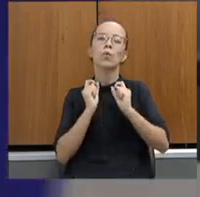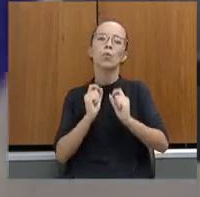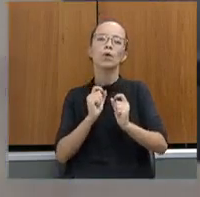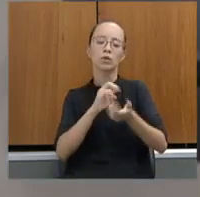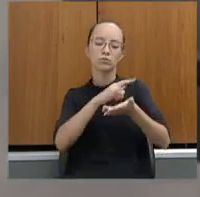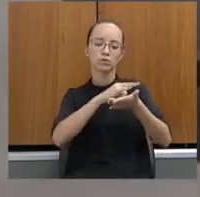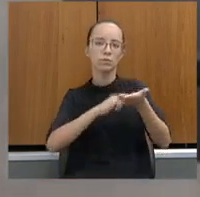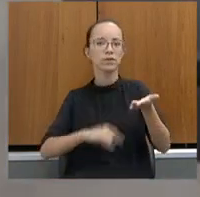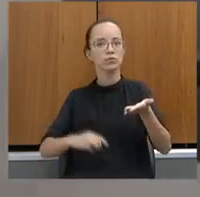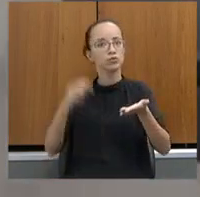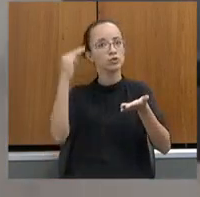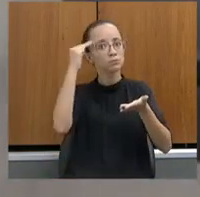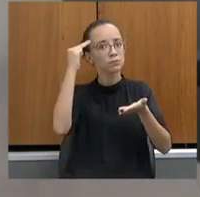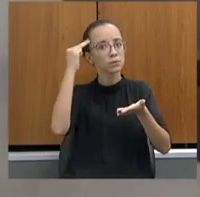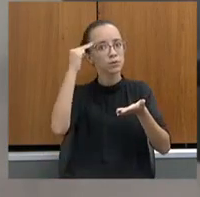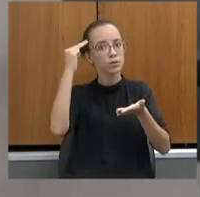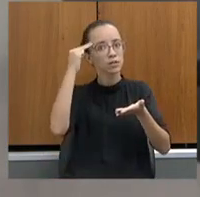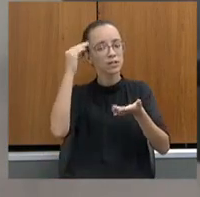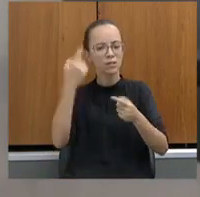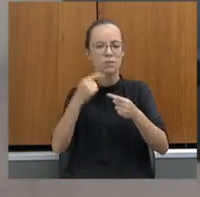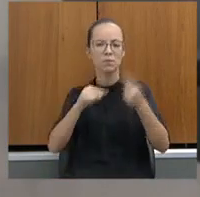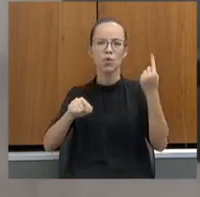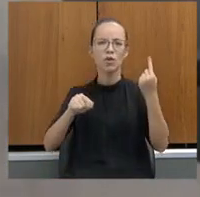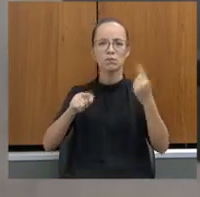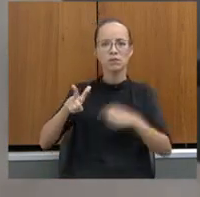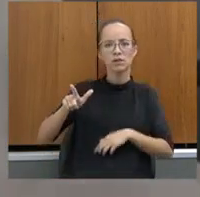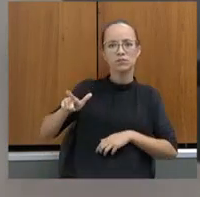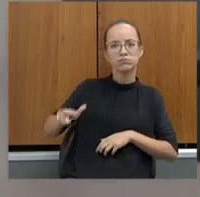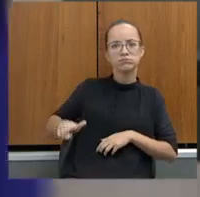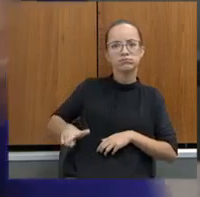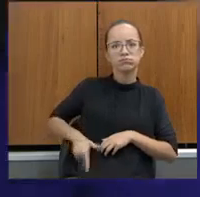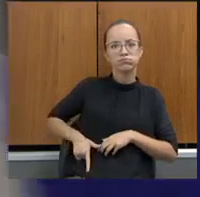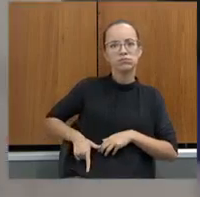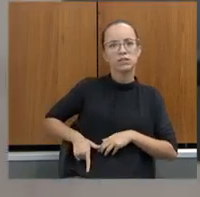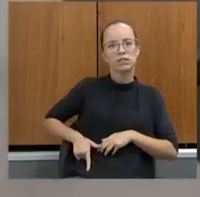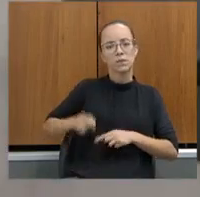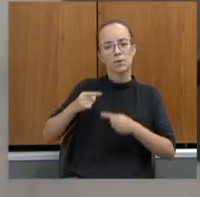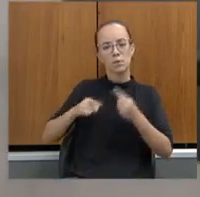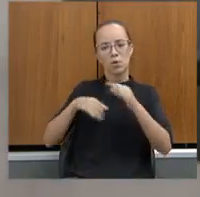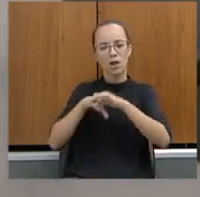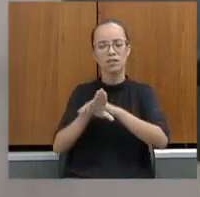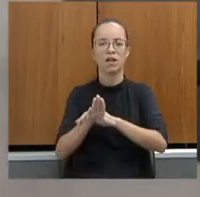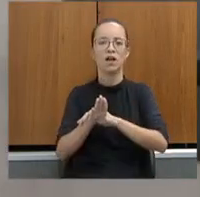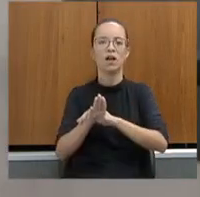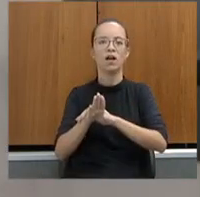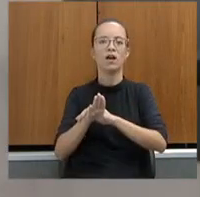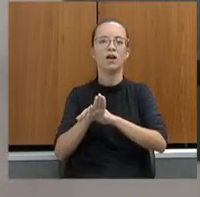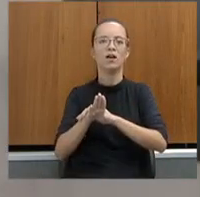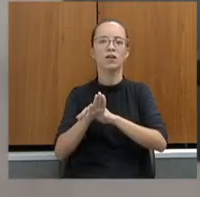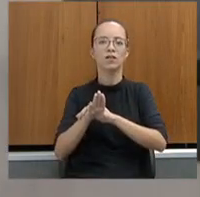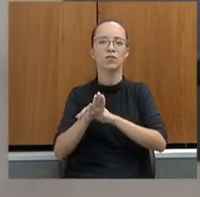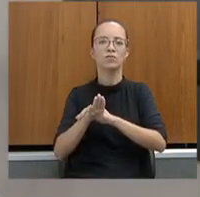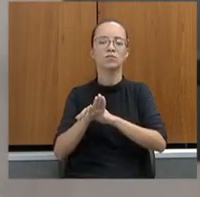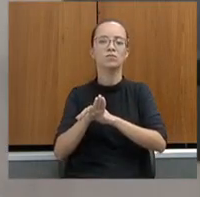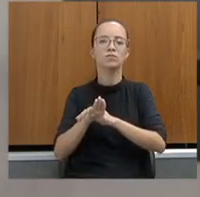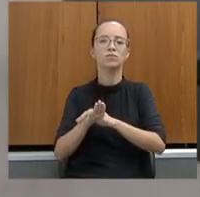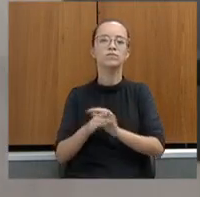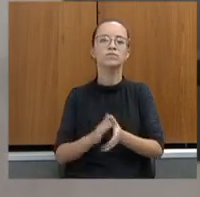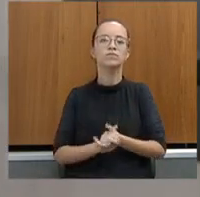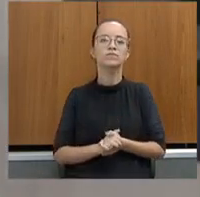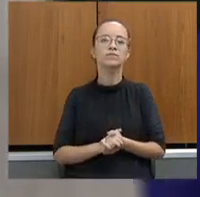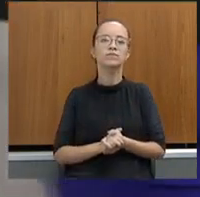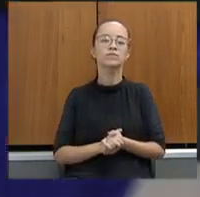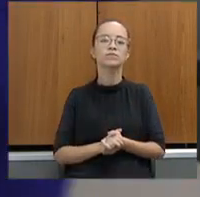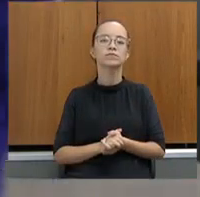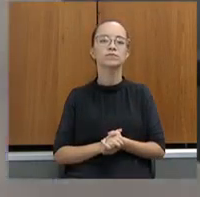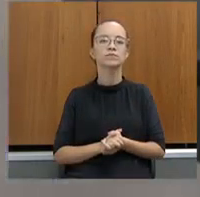que proíbe guarda de armamento nos armados das unidades a ausência de intendência. E aqui, o